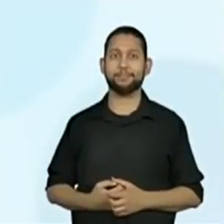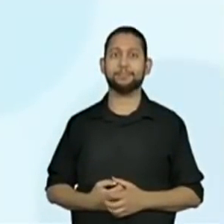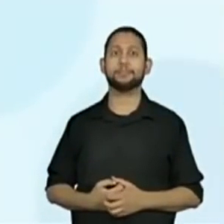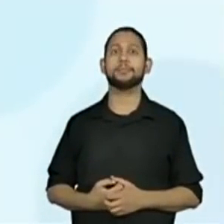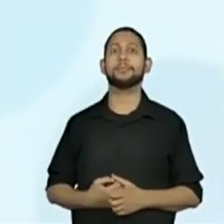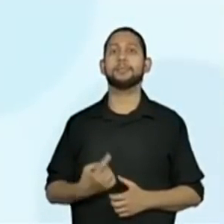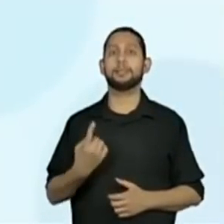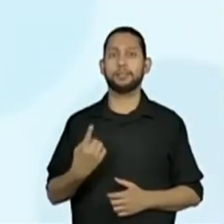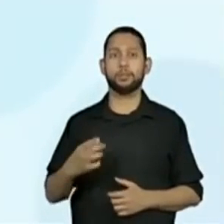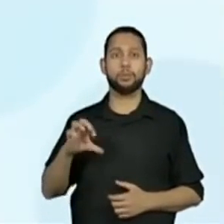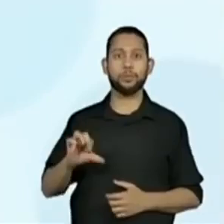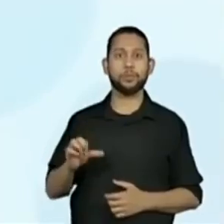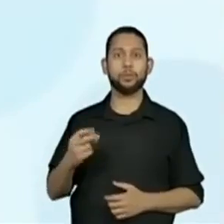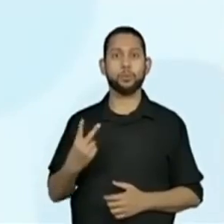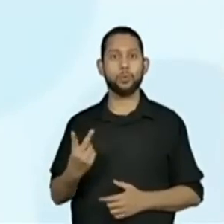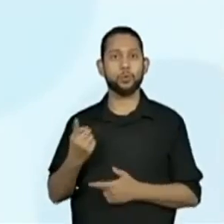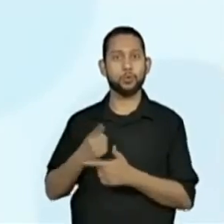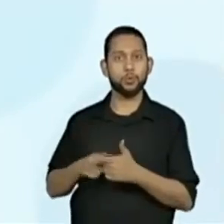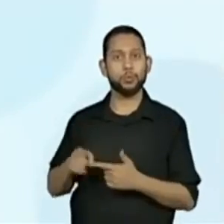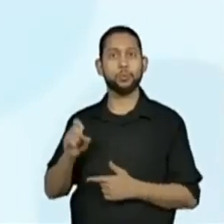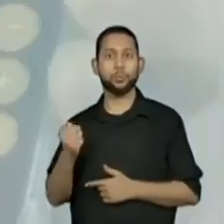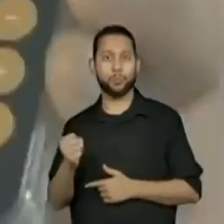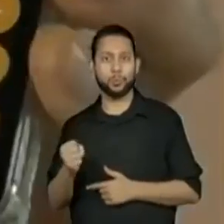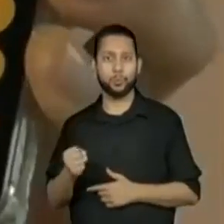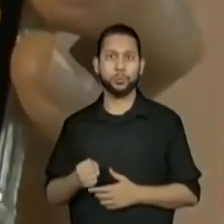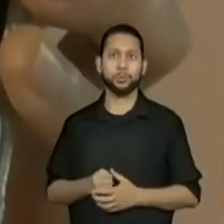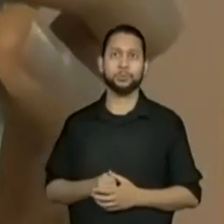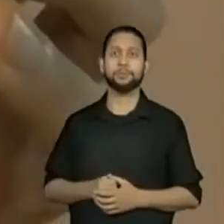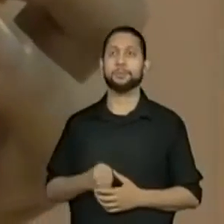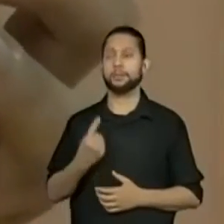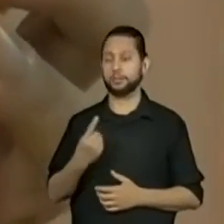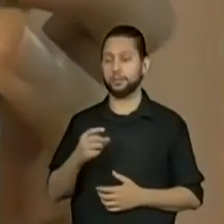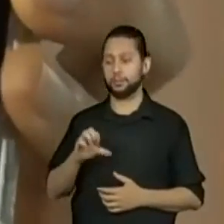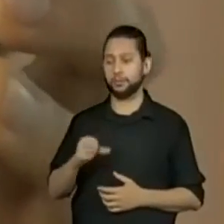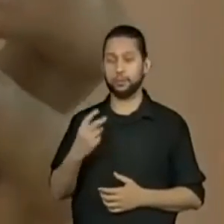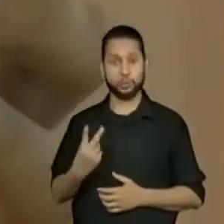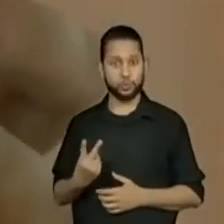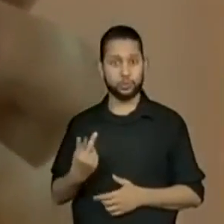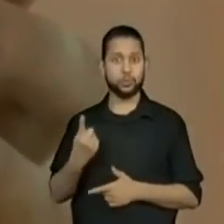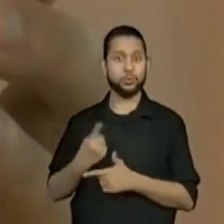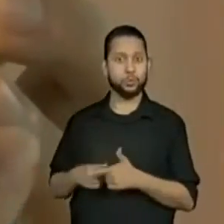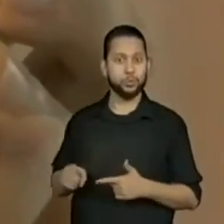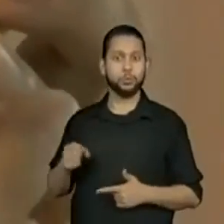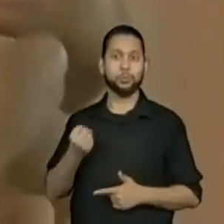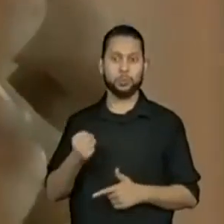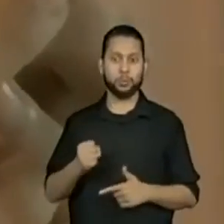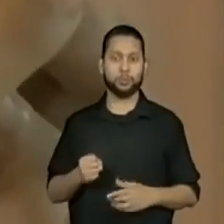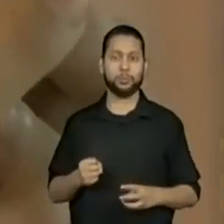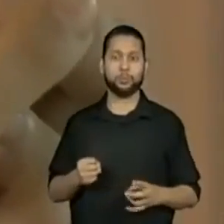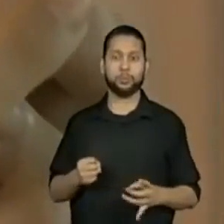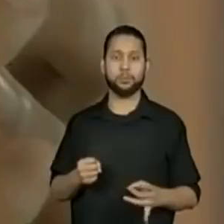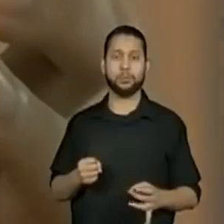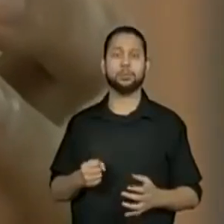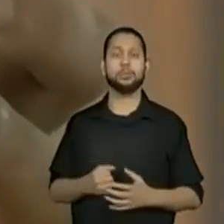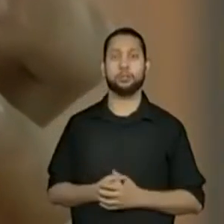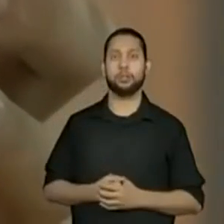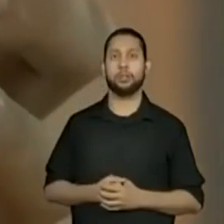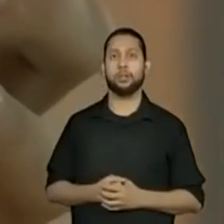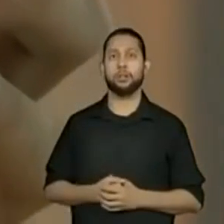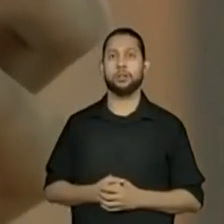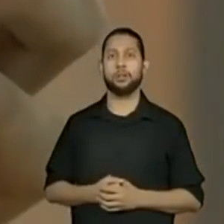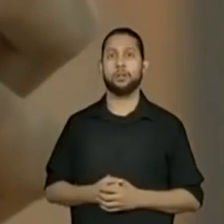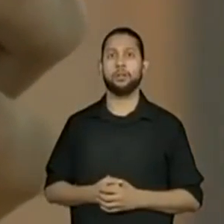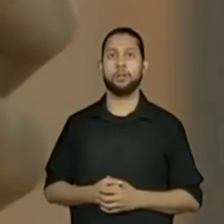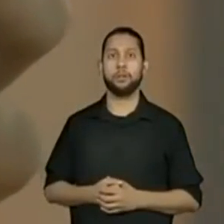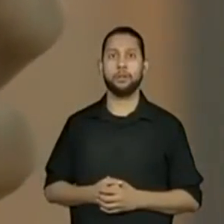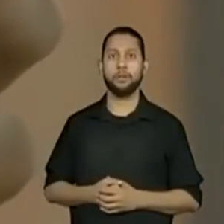192 dividido por 8. Vamos lá. 192 dividido por